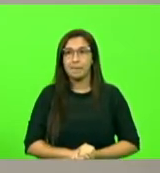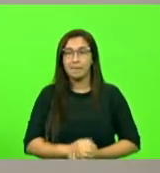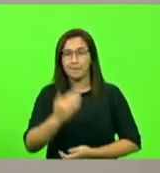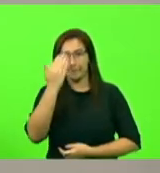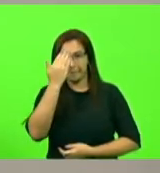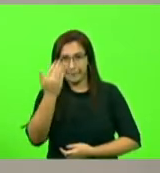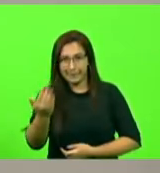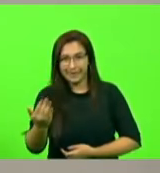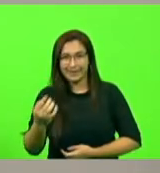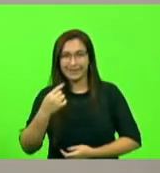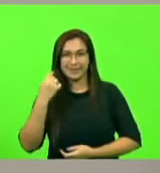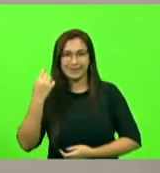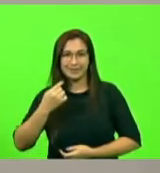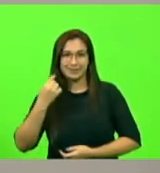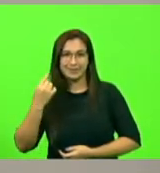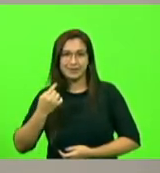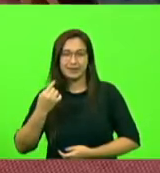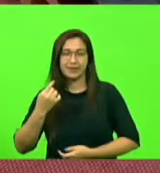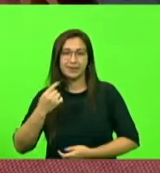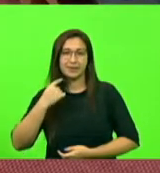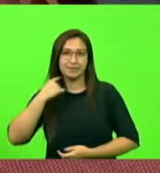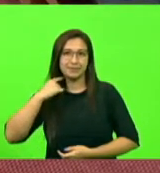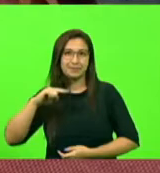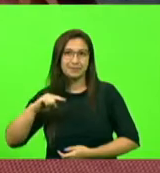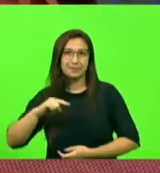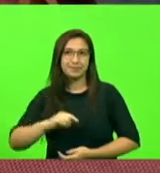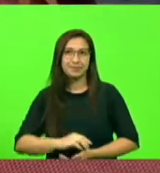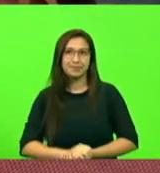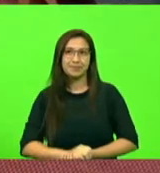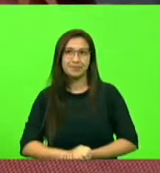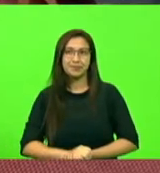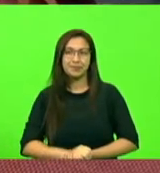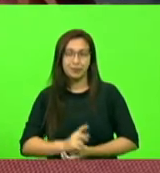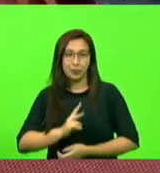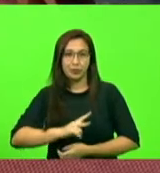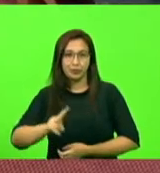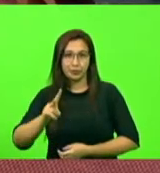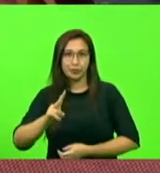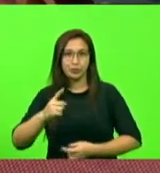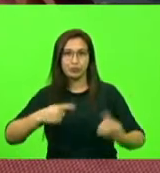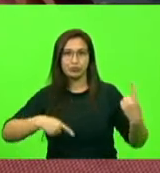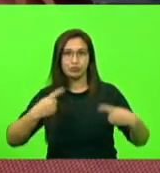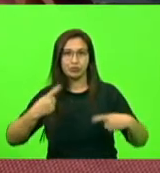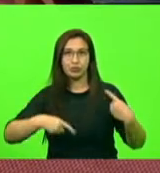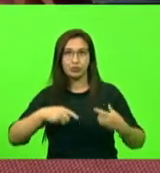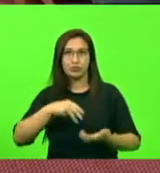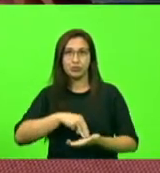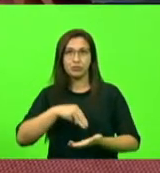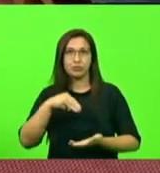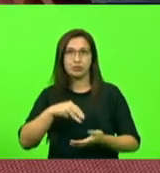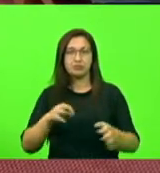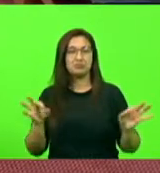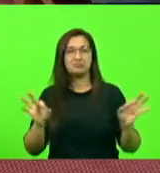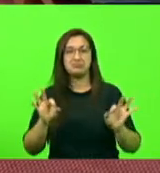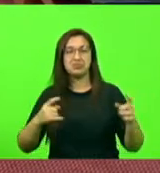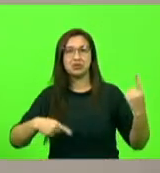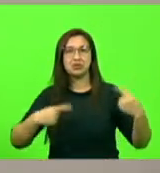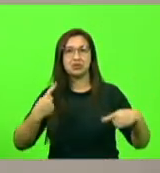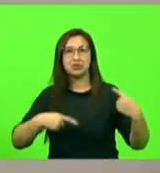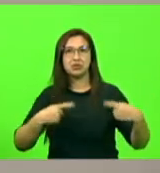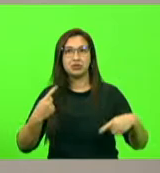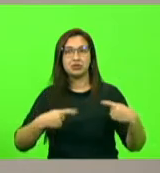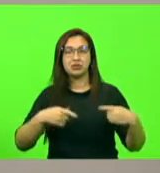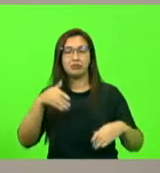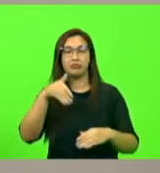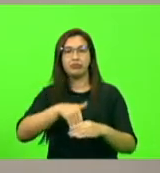Sílvio. Continue a discussão. A moção de número 54. Não havendo quem queira discutir em